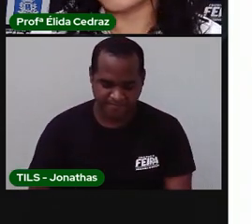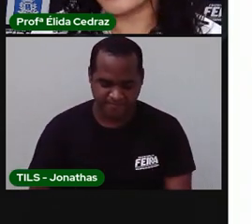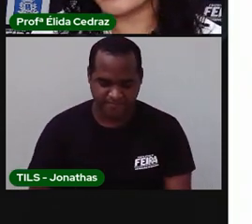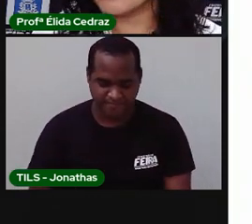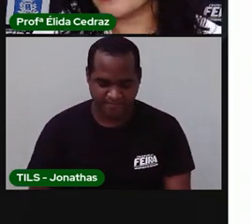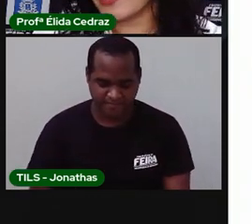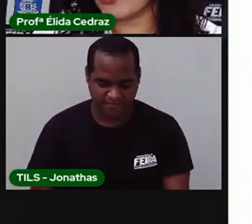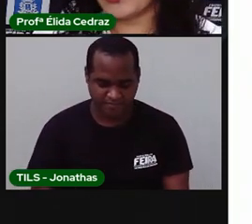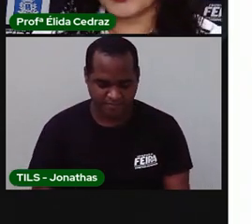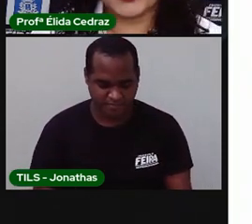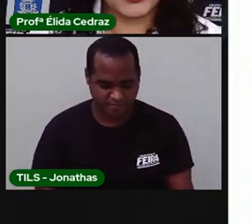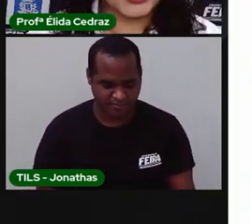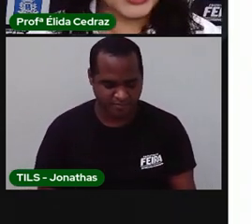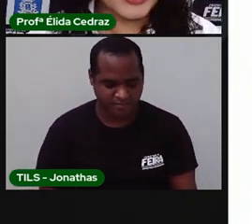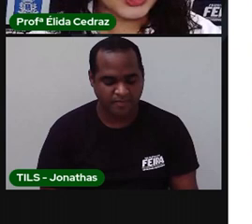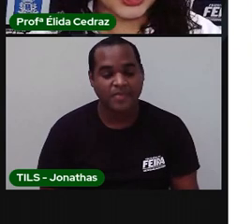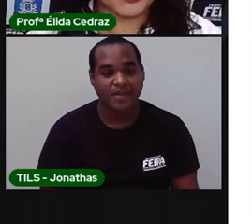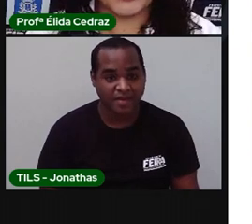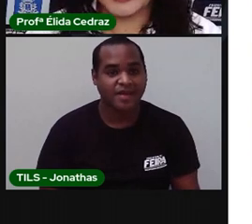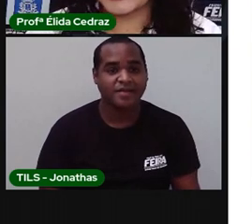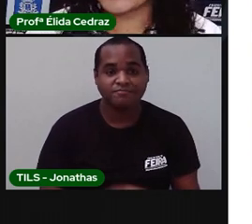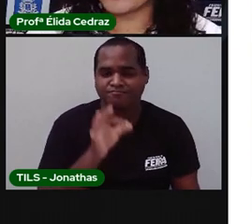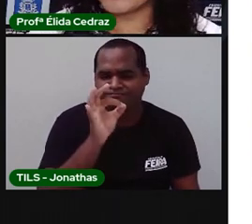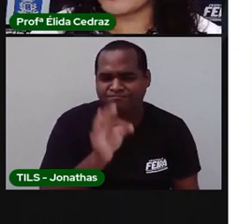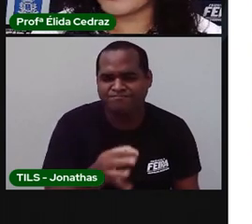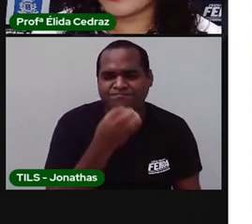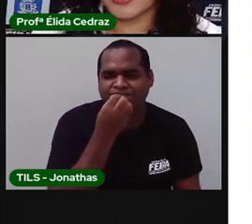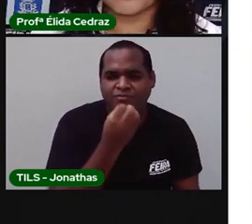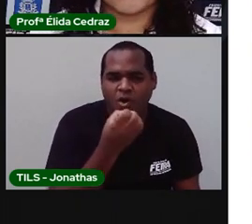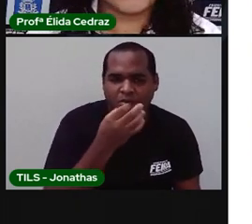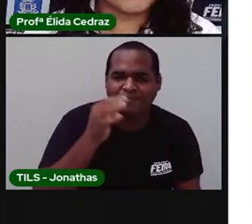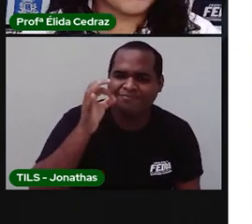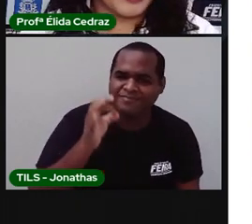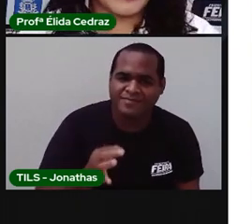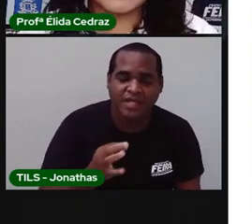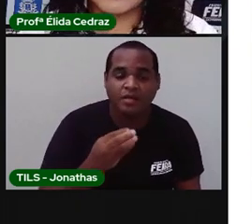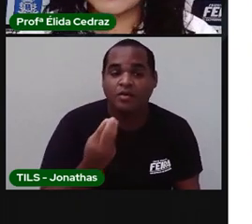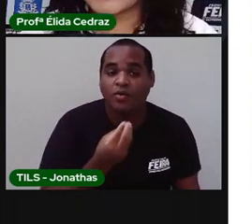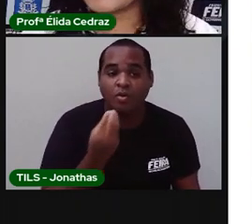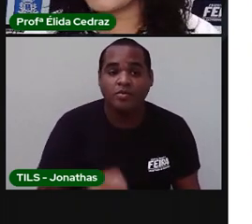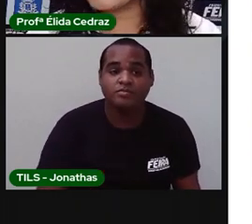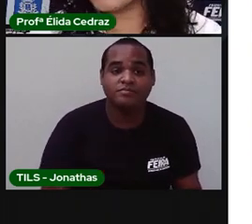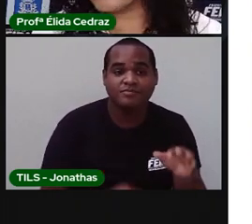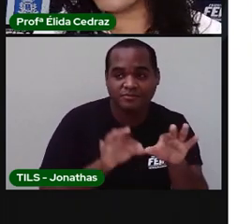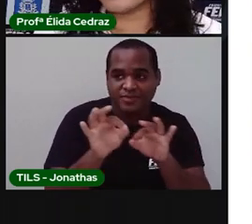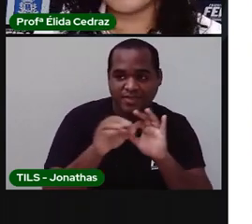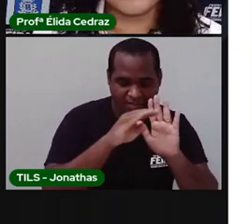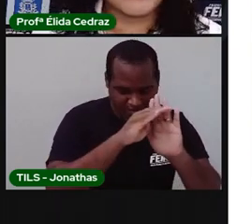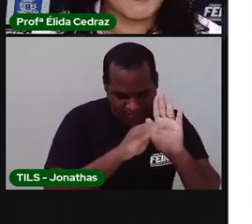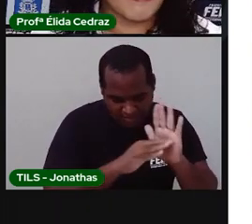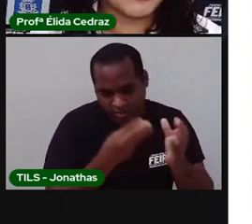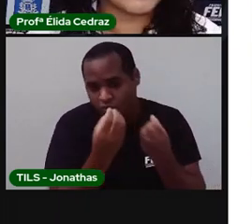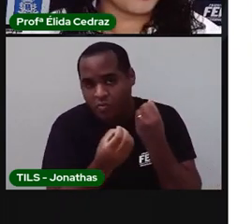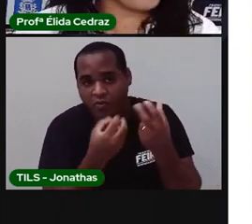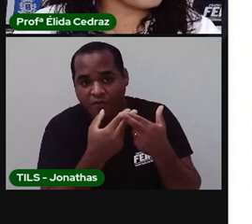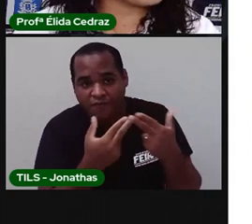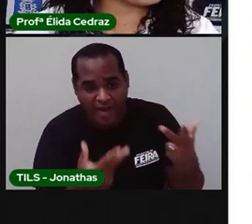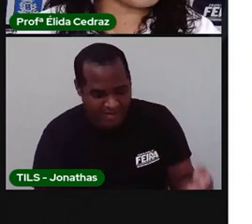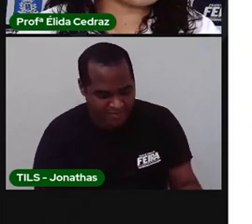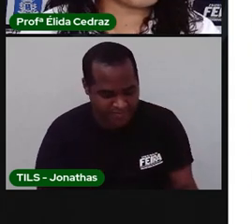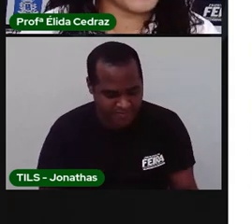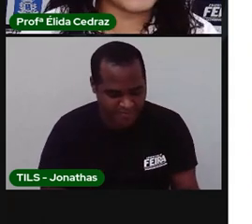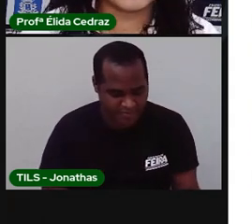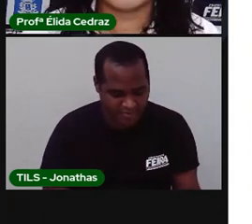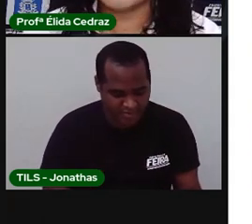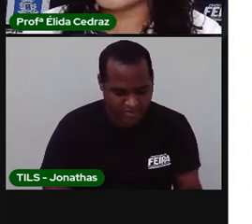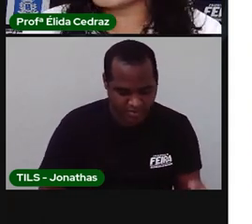Eles fizeram tudo direitinho. Eles organizaram as listas, os materiais, arrumaram